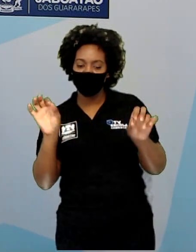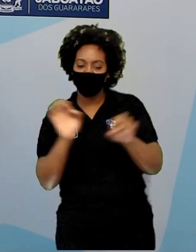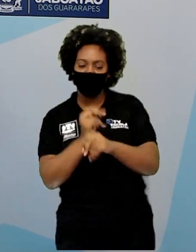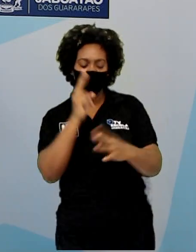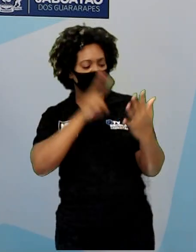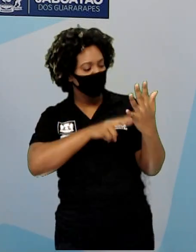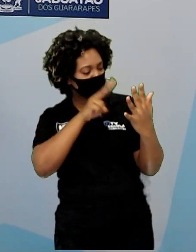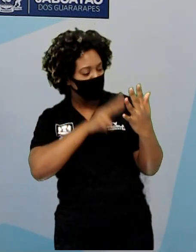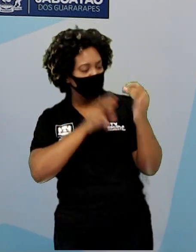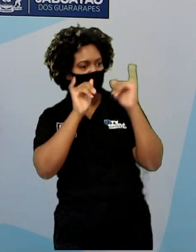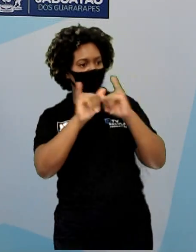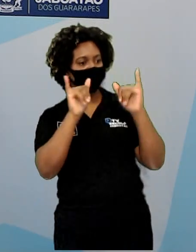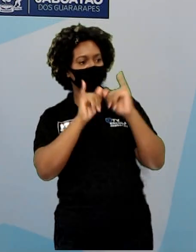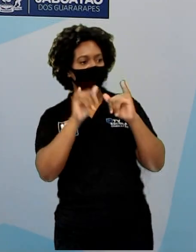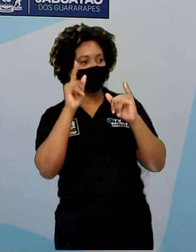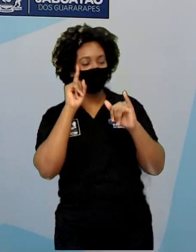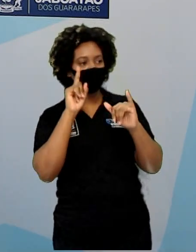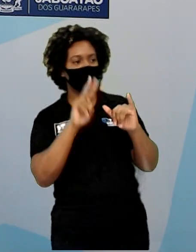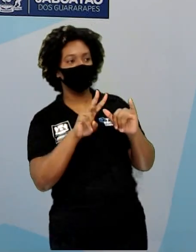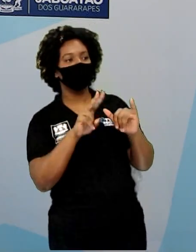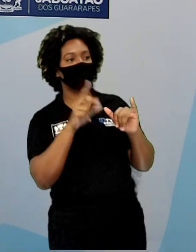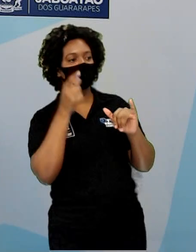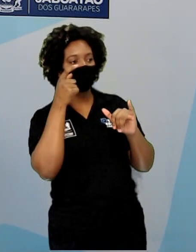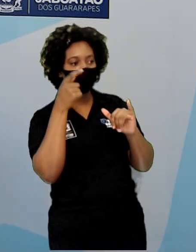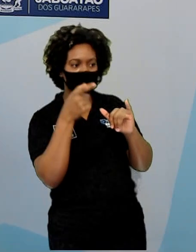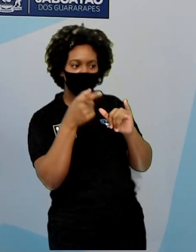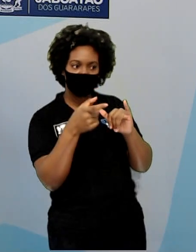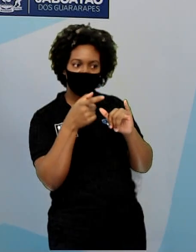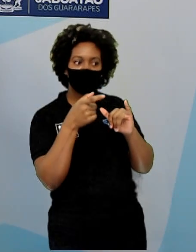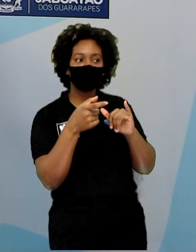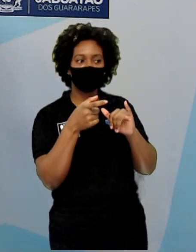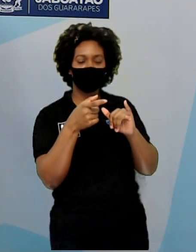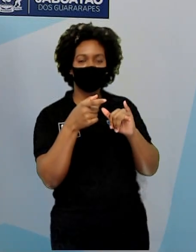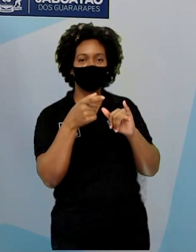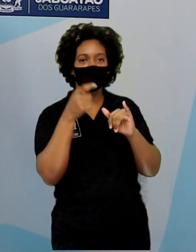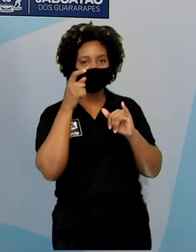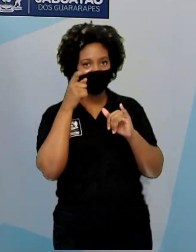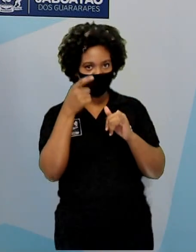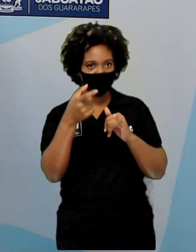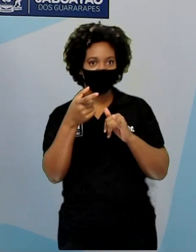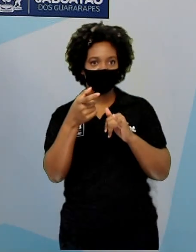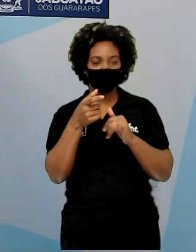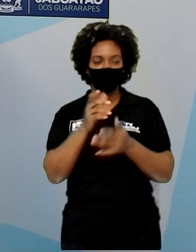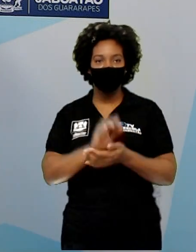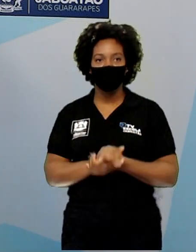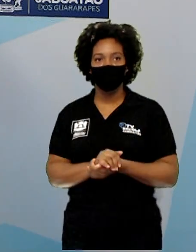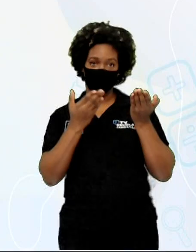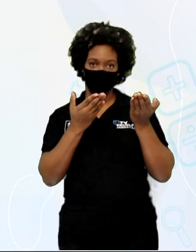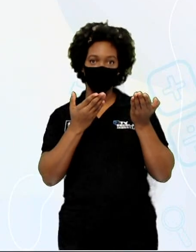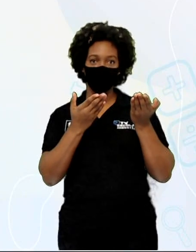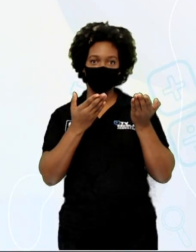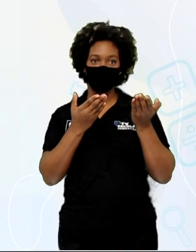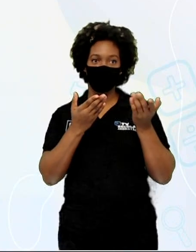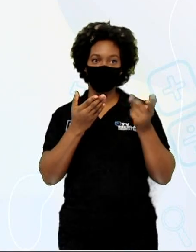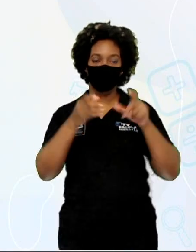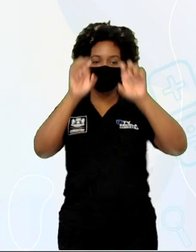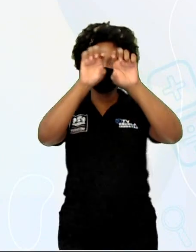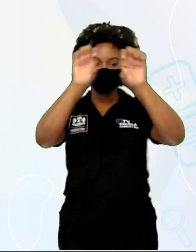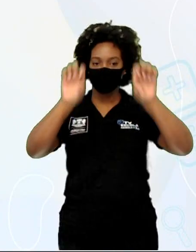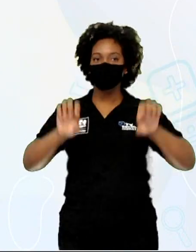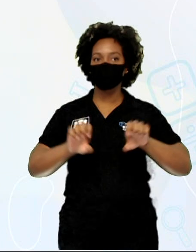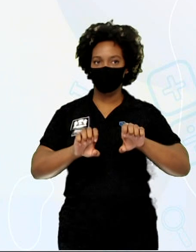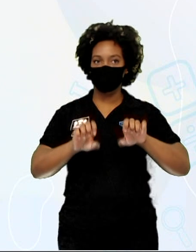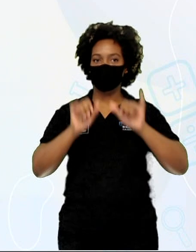e bate o olho ali sem querer naquele anúncio. É uma forma bem interessante de chamar a sua atenção. Aqui eu tenho a estrutura de um anúncio